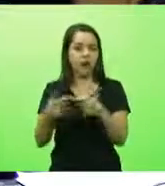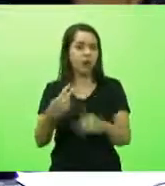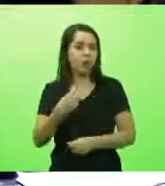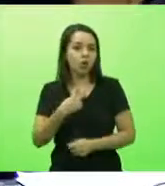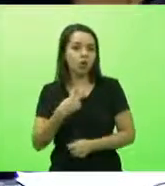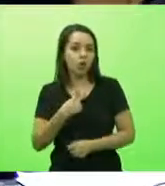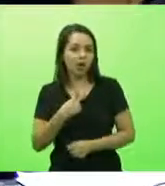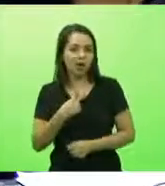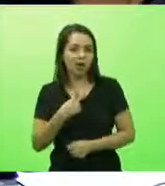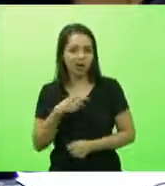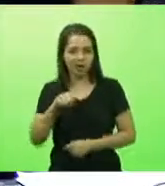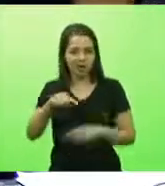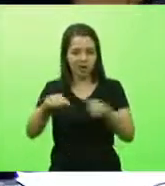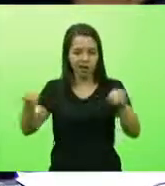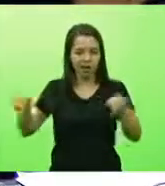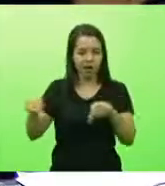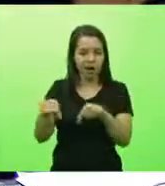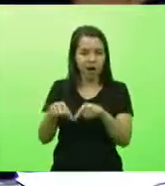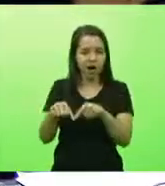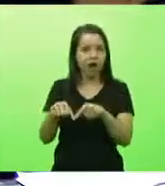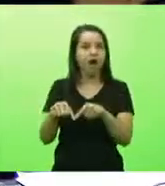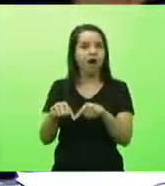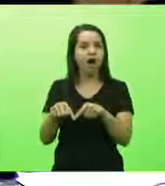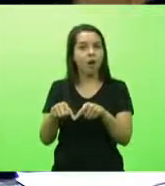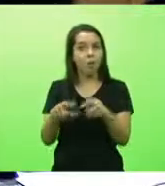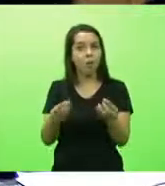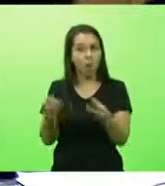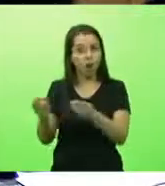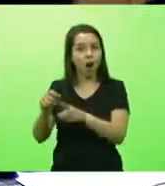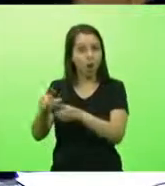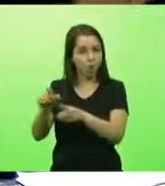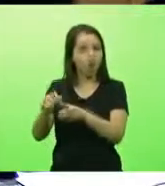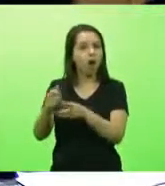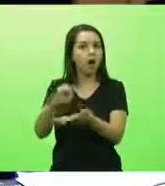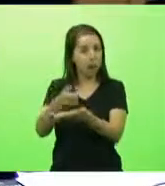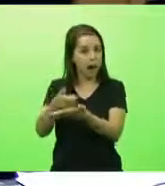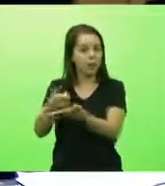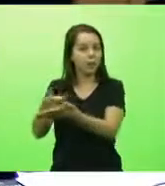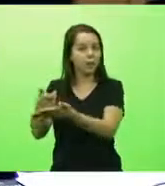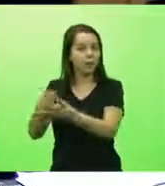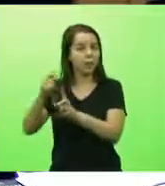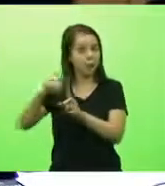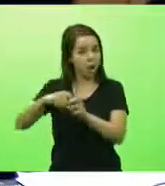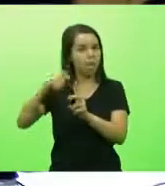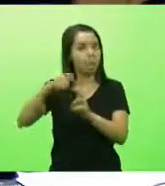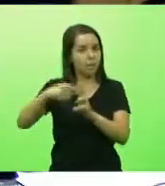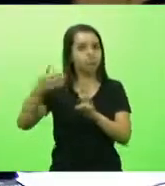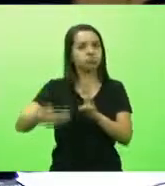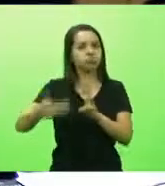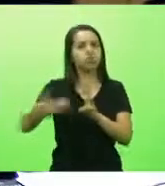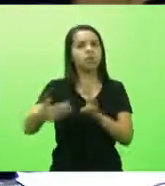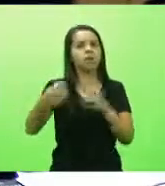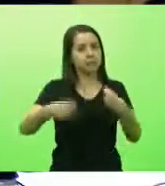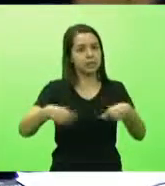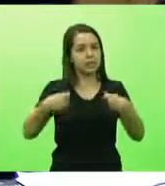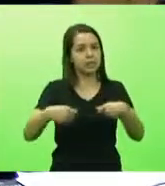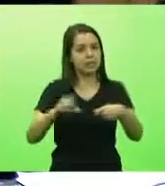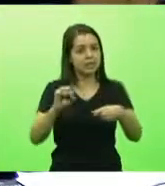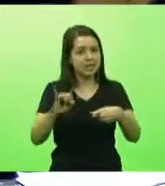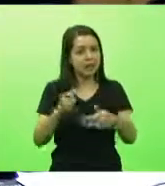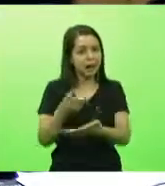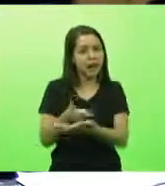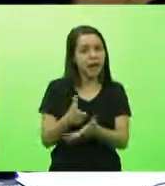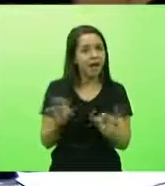aluguel que muitos pagam, todo mês, tem que honrar os seus compromissos, porque se ele não honrar os seus compromissos, ele vai ser